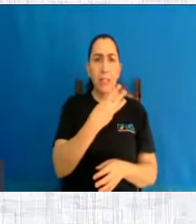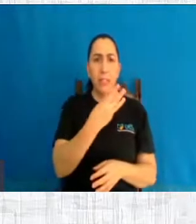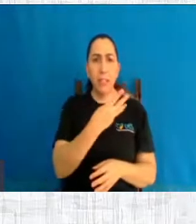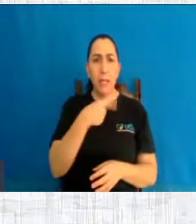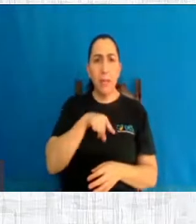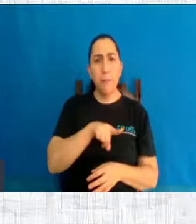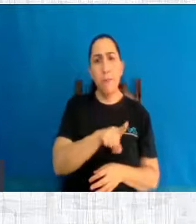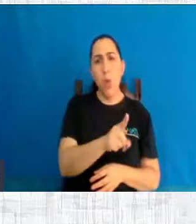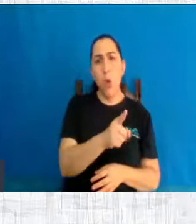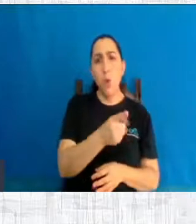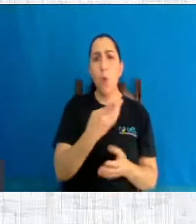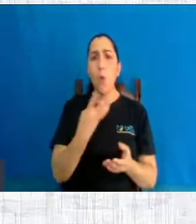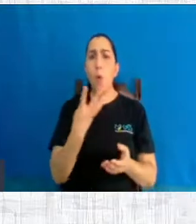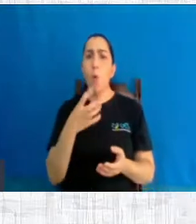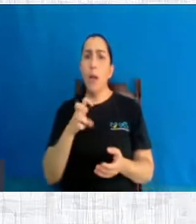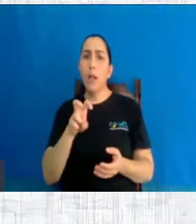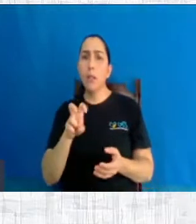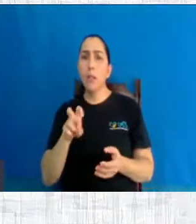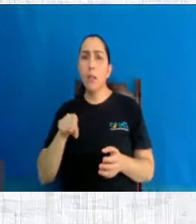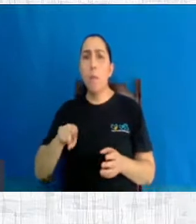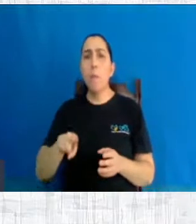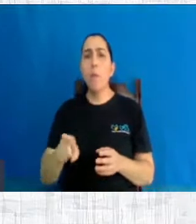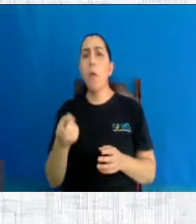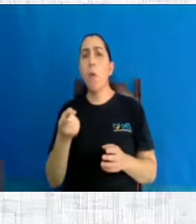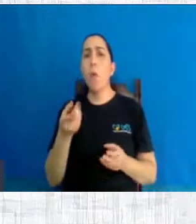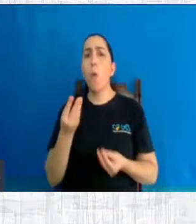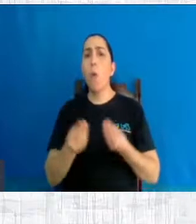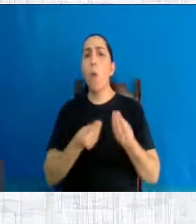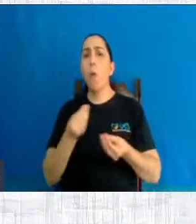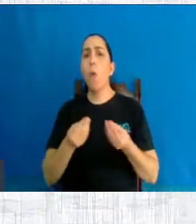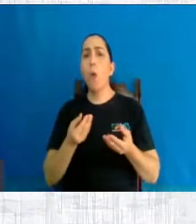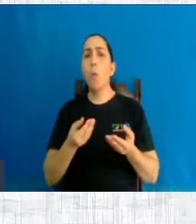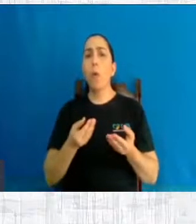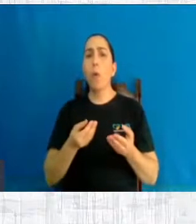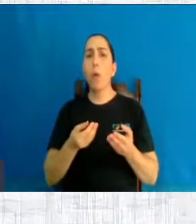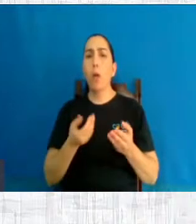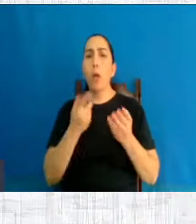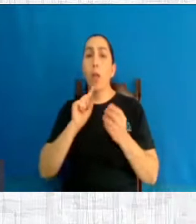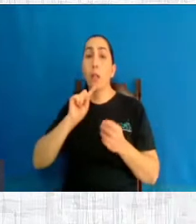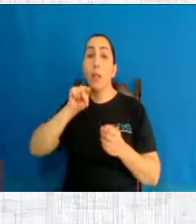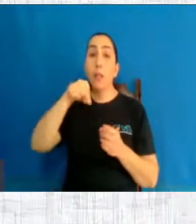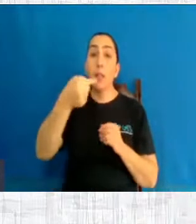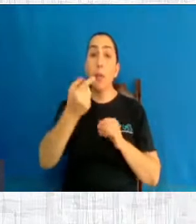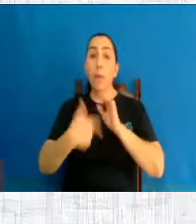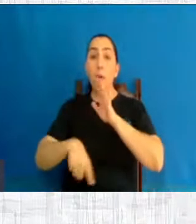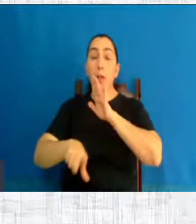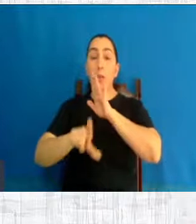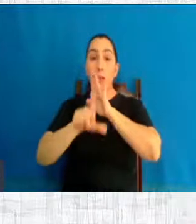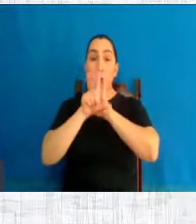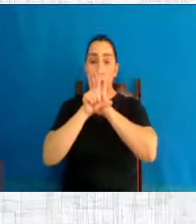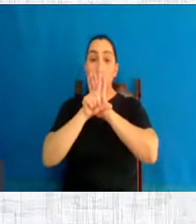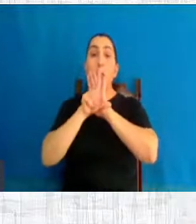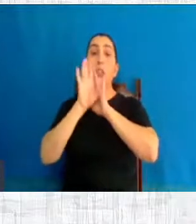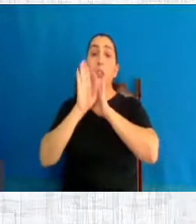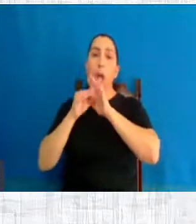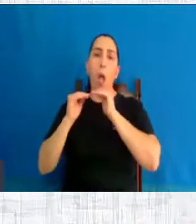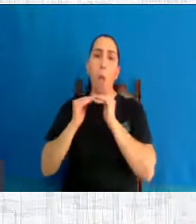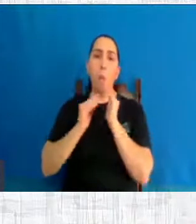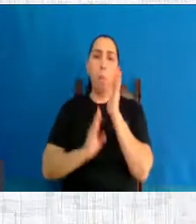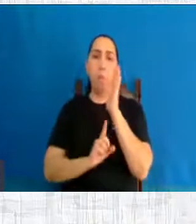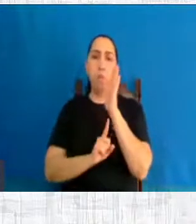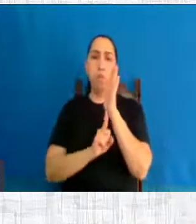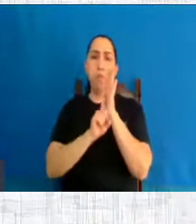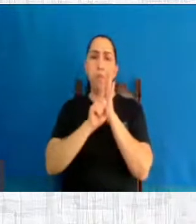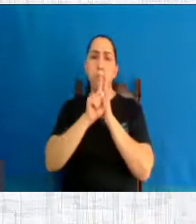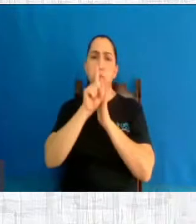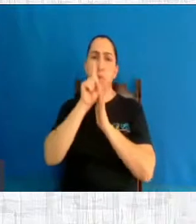30 mil ou 45 mil? Se eram só 4.800, depois que legalizou, já aumentou, não é? Mas vamos pegar esse número mesmo